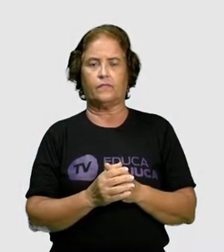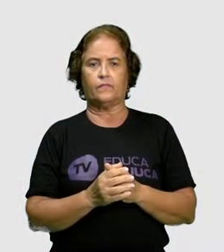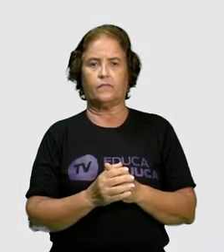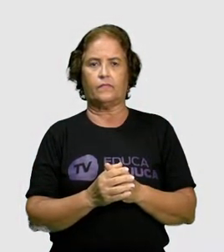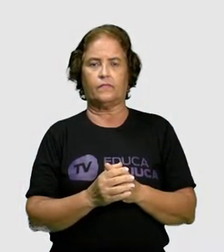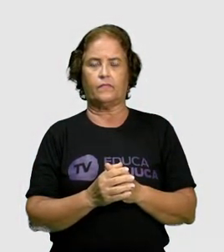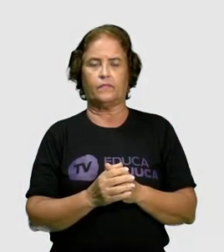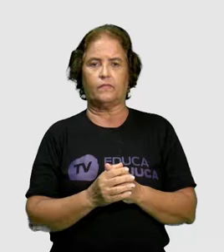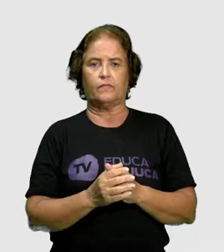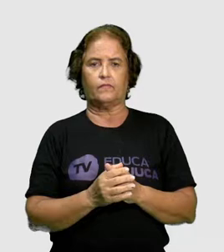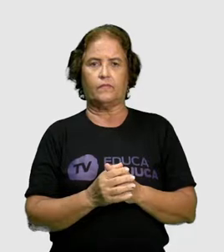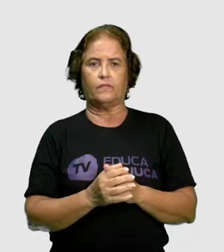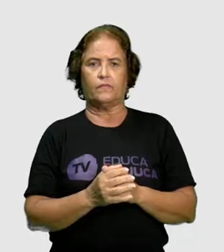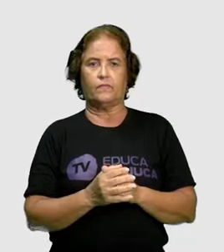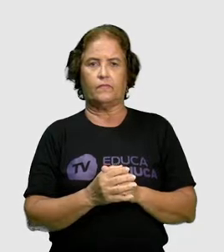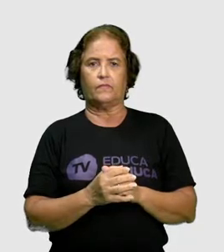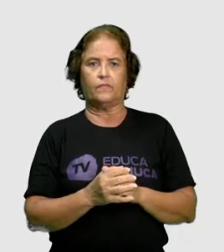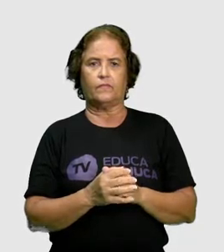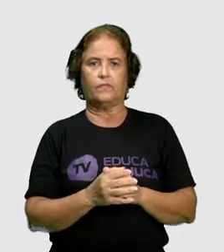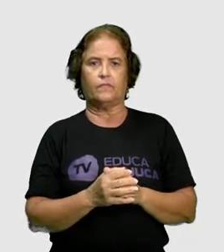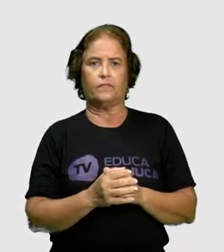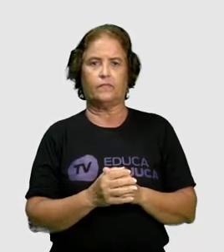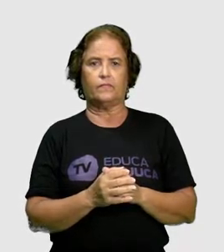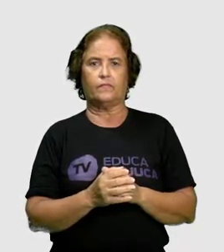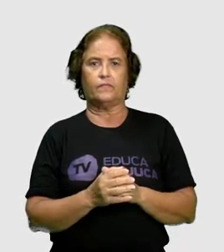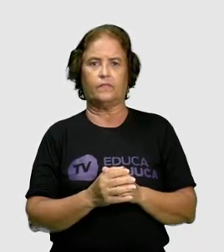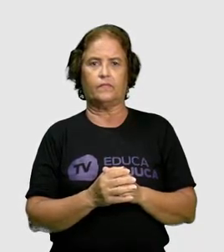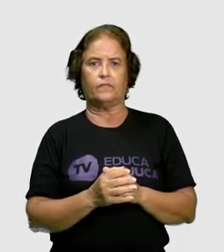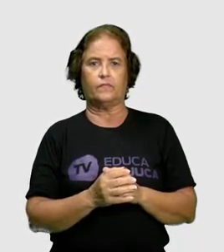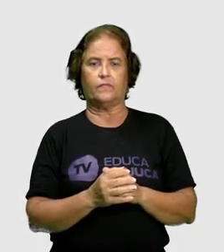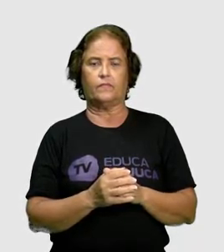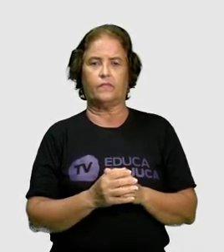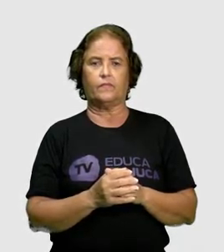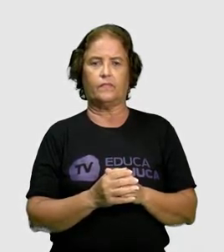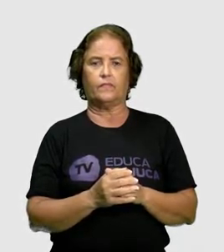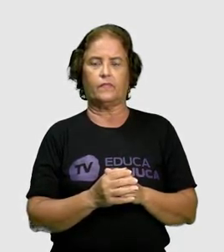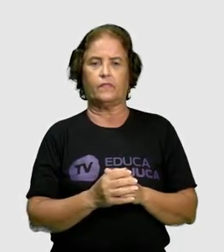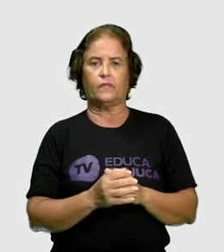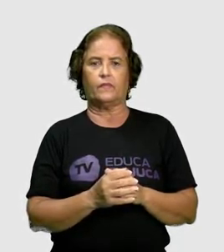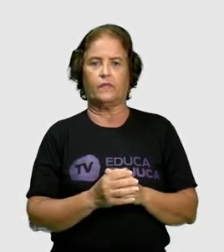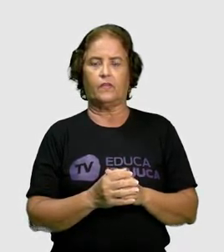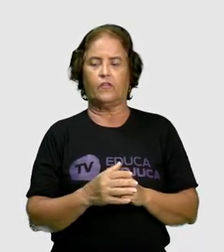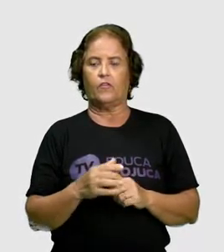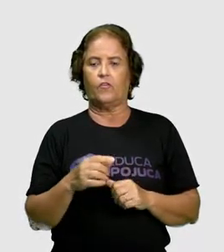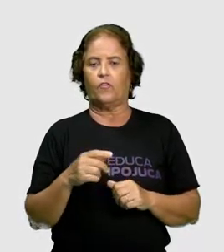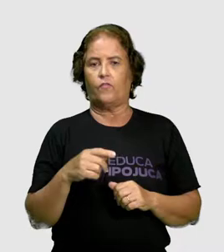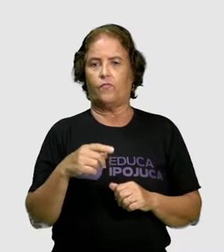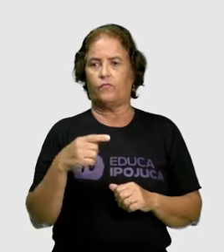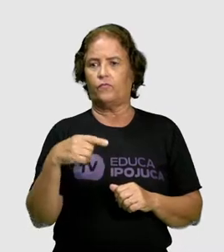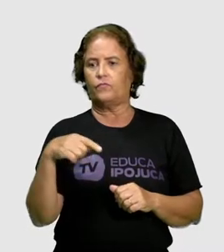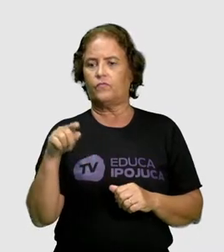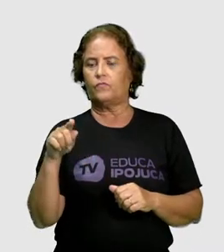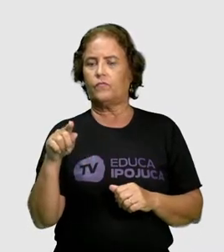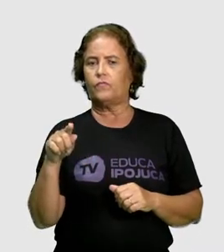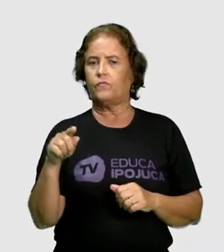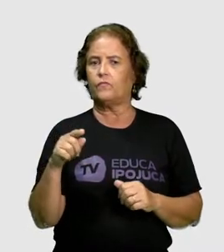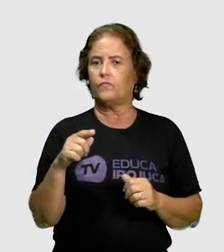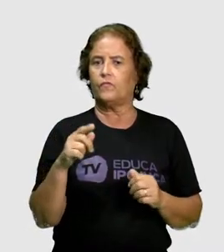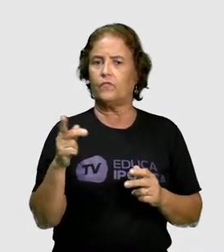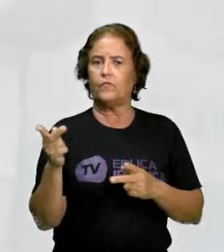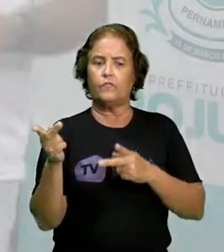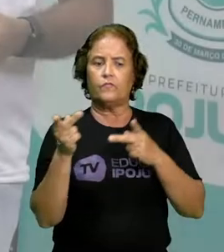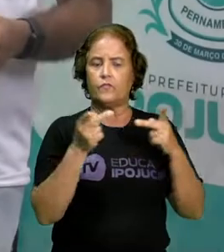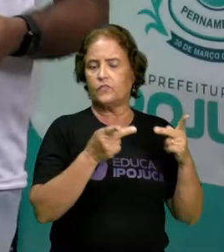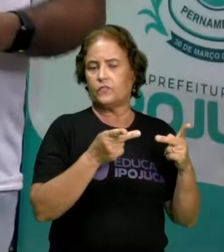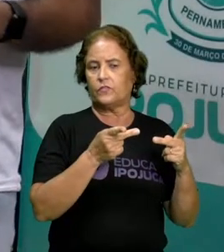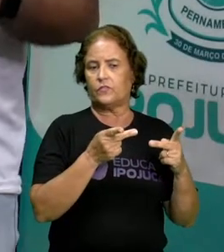I'll visit my cousin tomorrow. Que traduzindo ficaria, visitarei minha prima ou meu primo